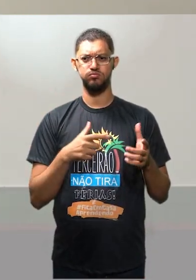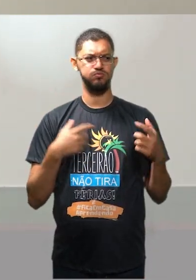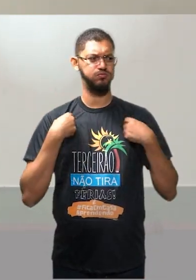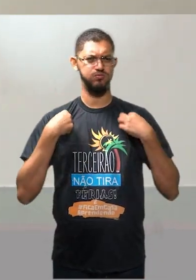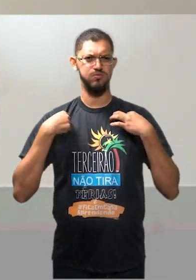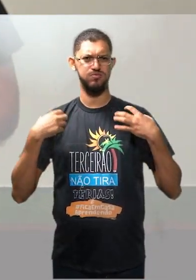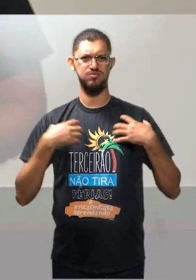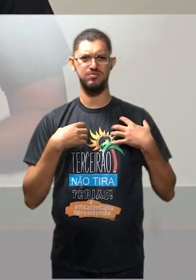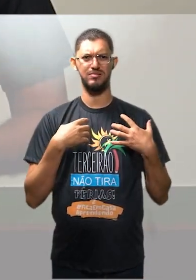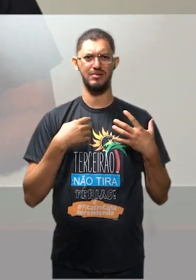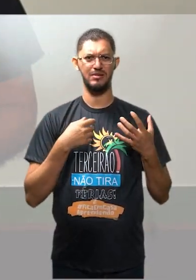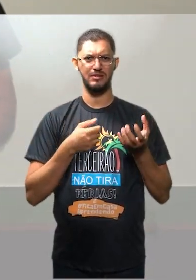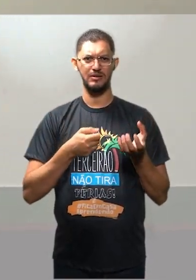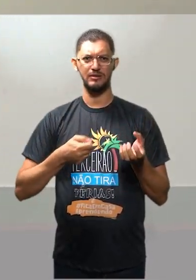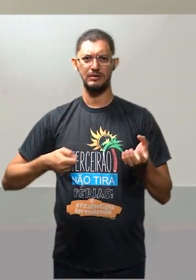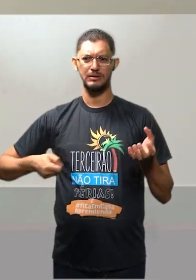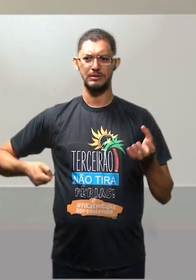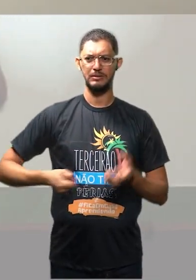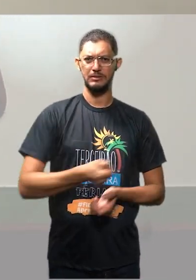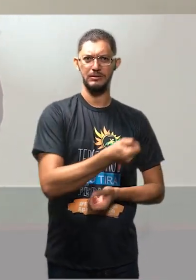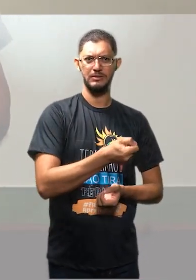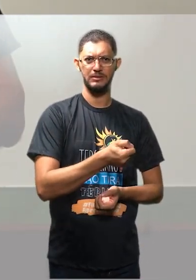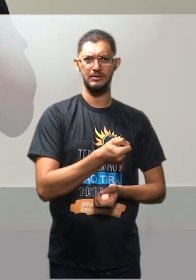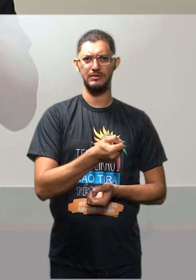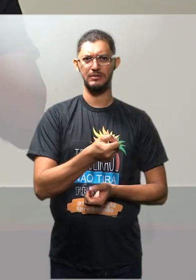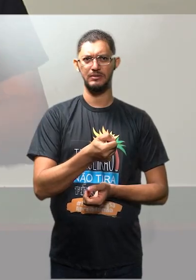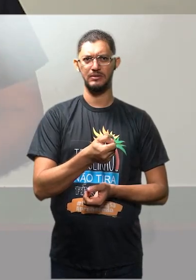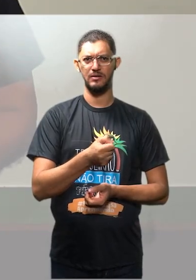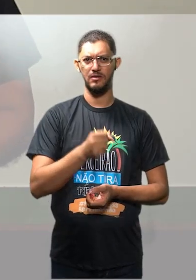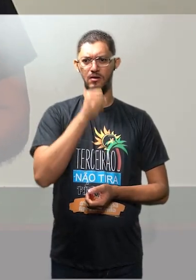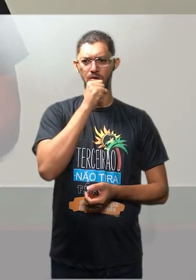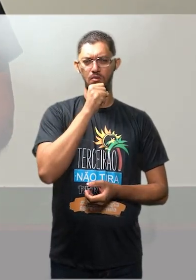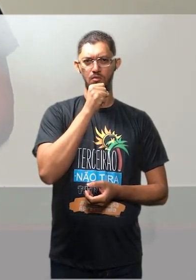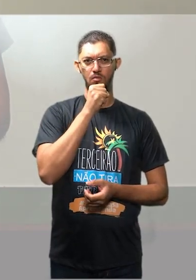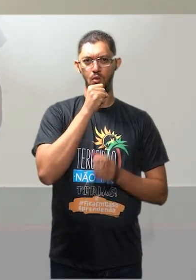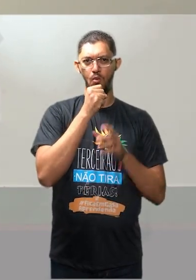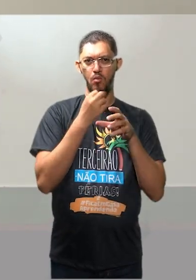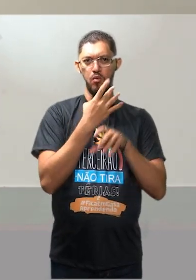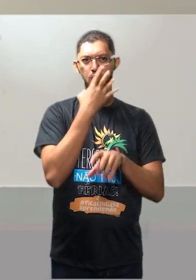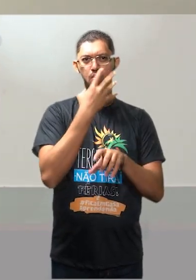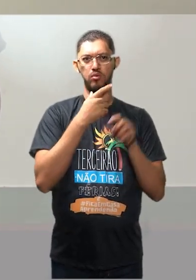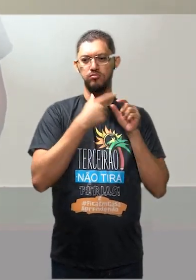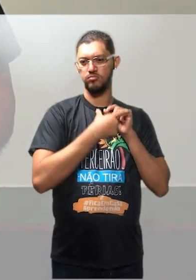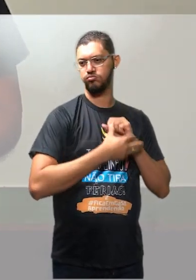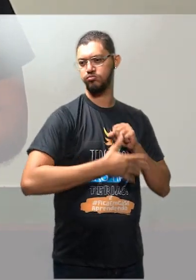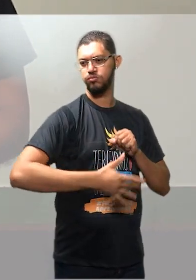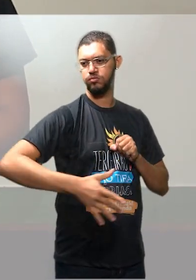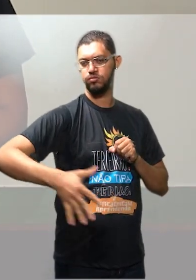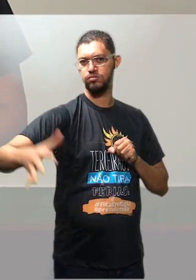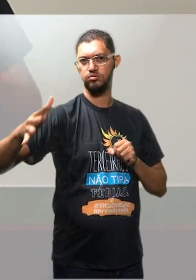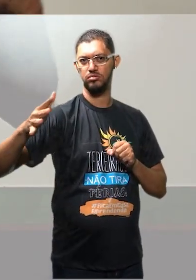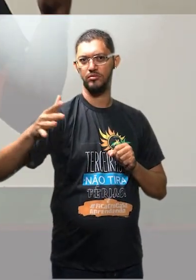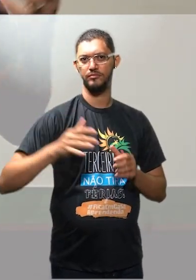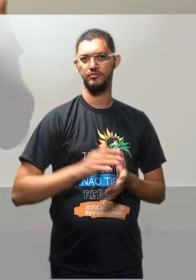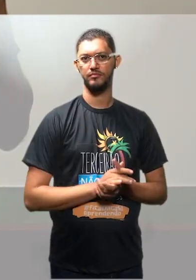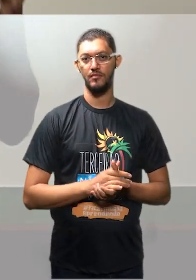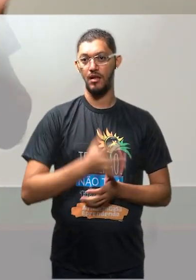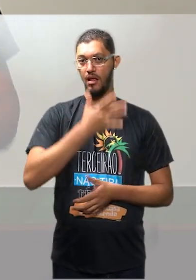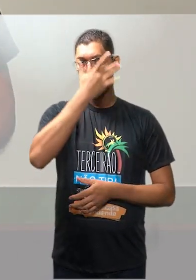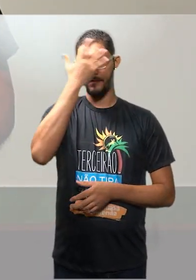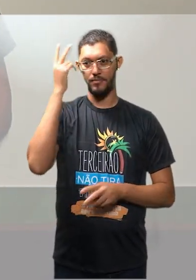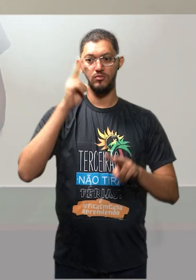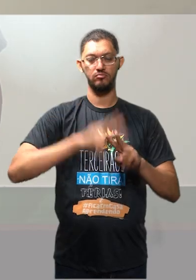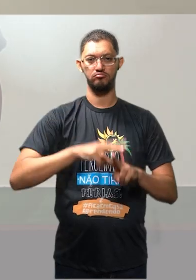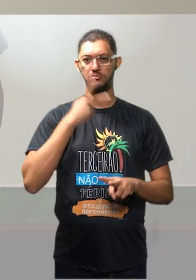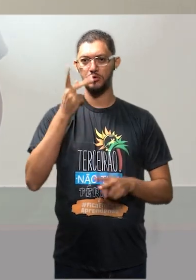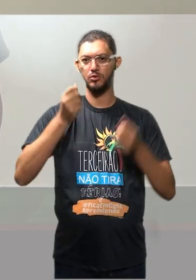colocaram o cano de descarga do carro, ligaram, botaram a fumaça na boca dele e arrastaram ele pelo chão. Assim, quem estava preso com